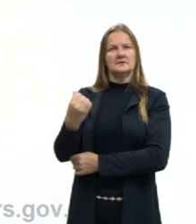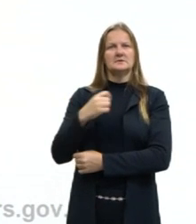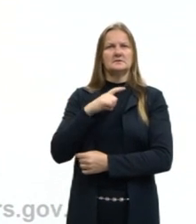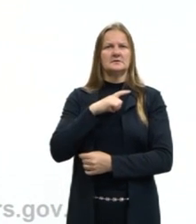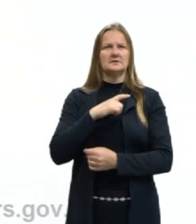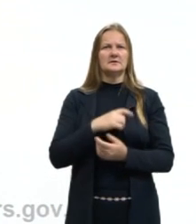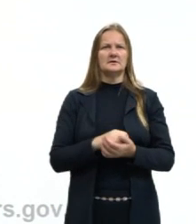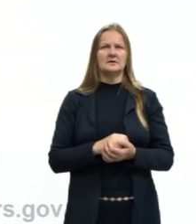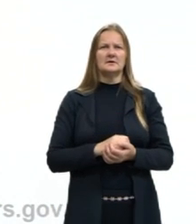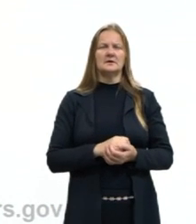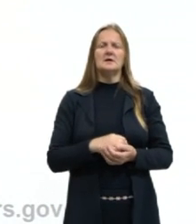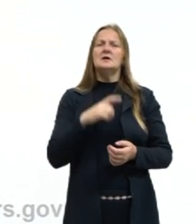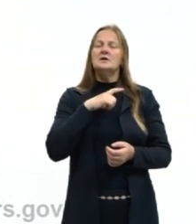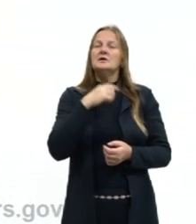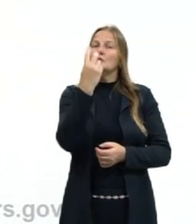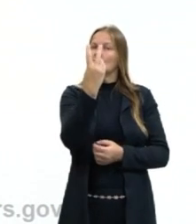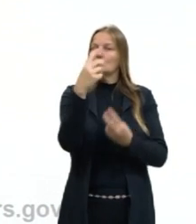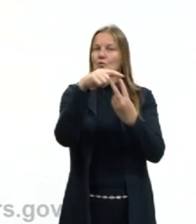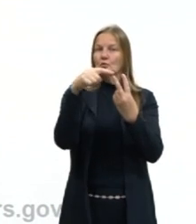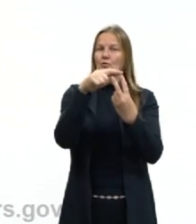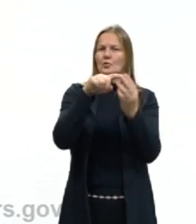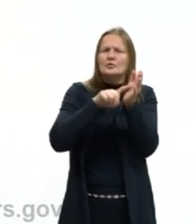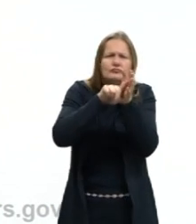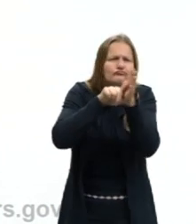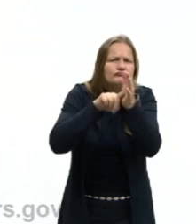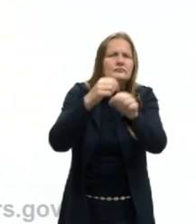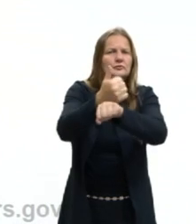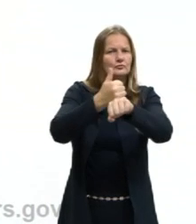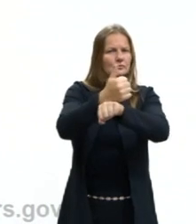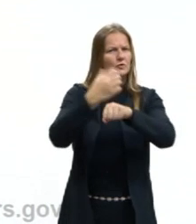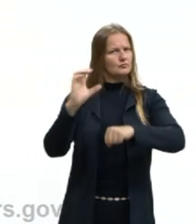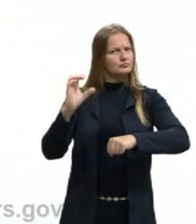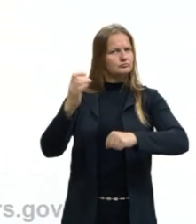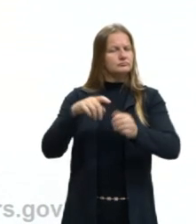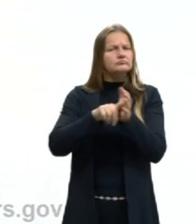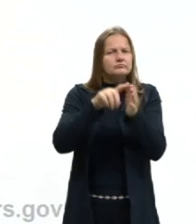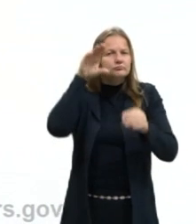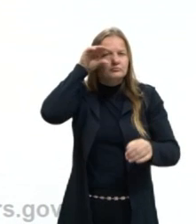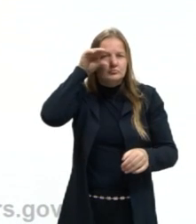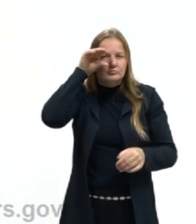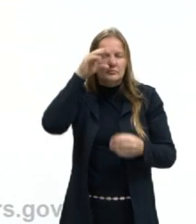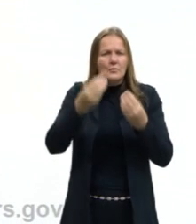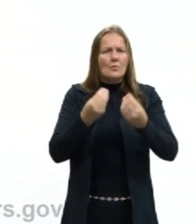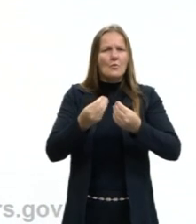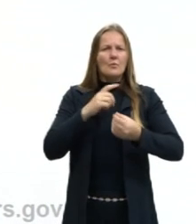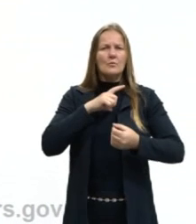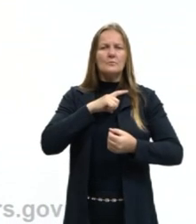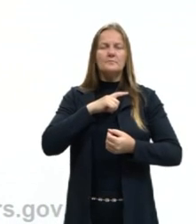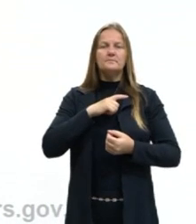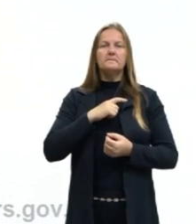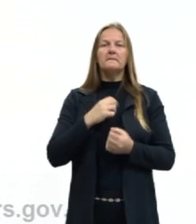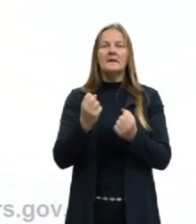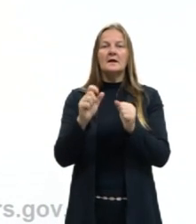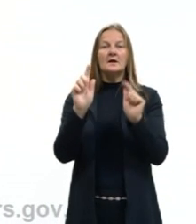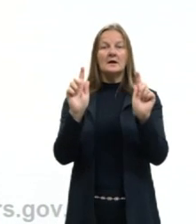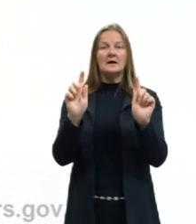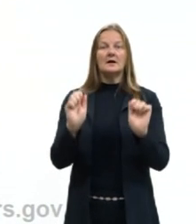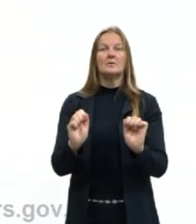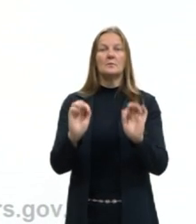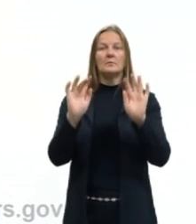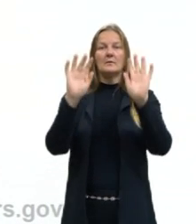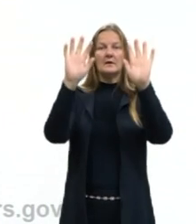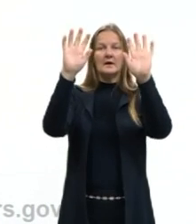foram dois pesquisadores, dois cientistas, que observaram que apenas os gases nobres